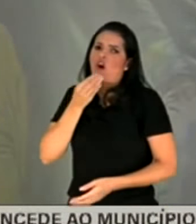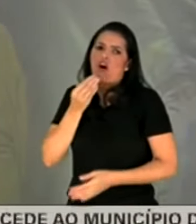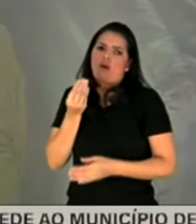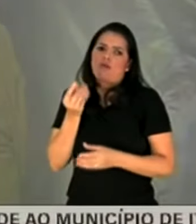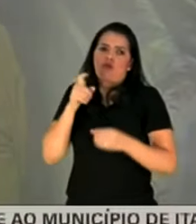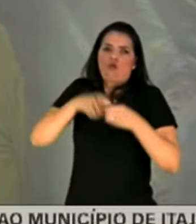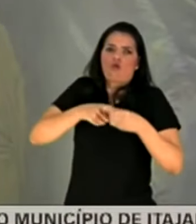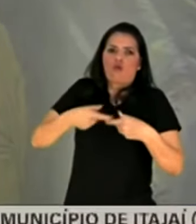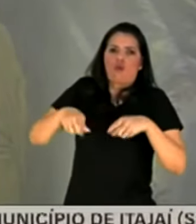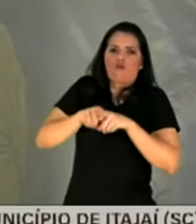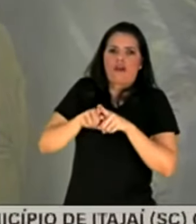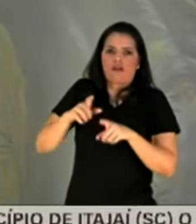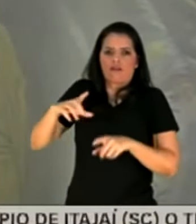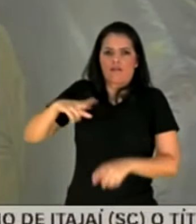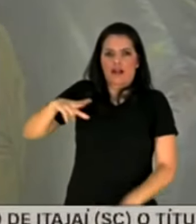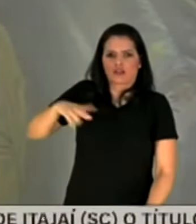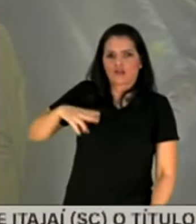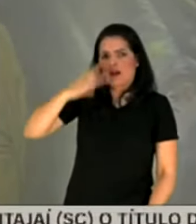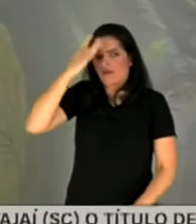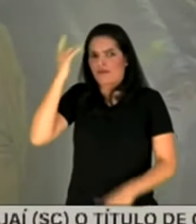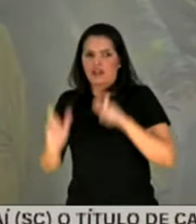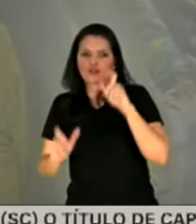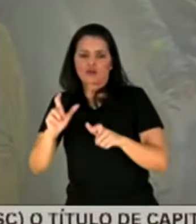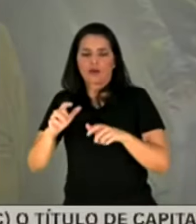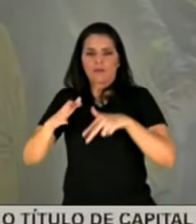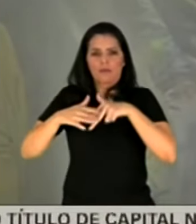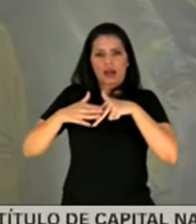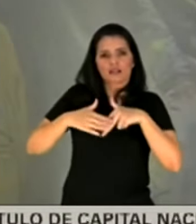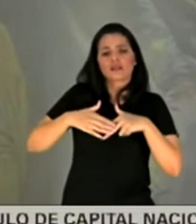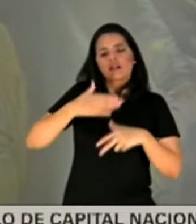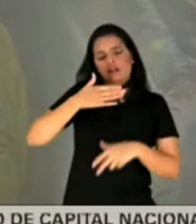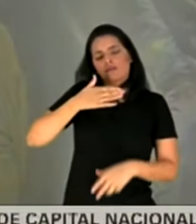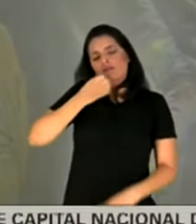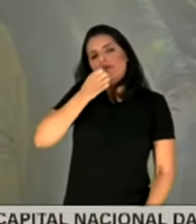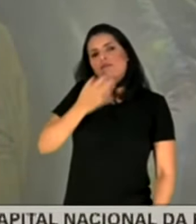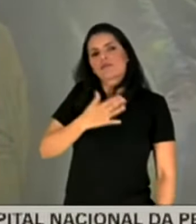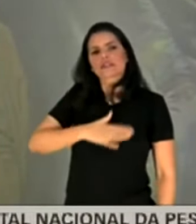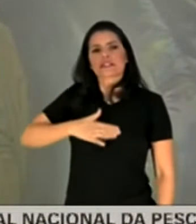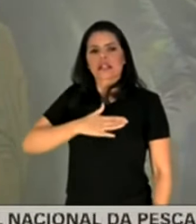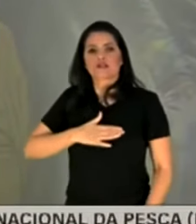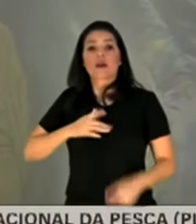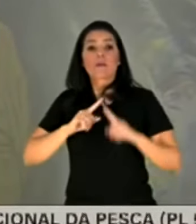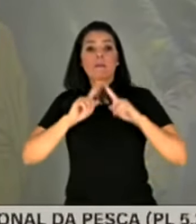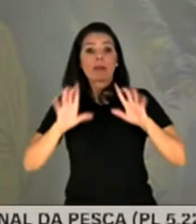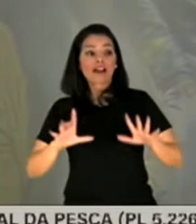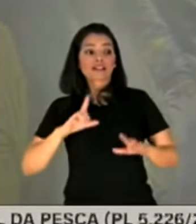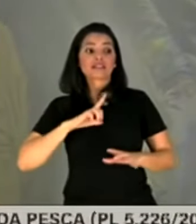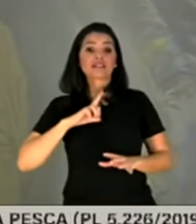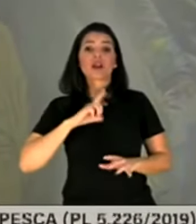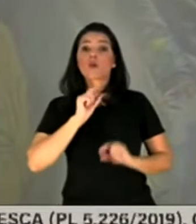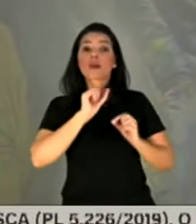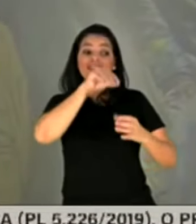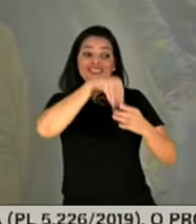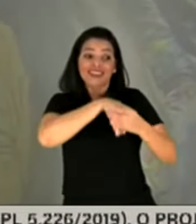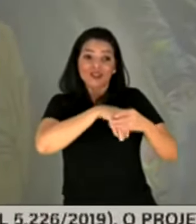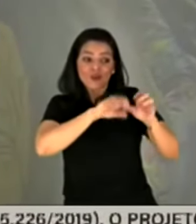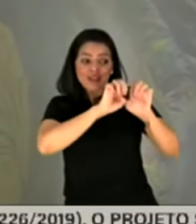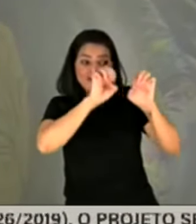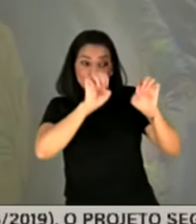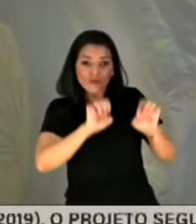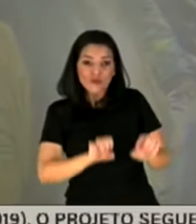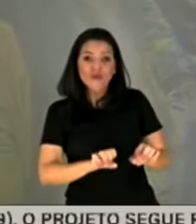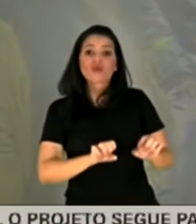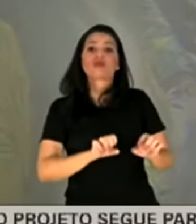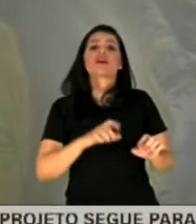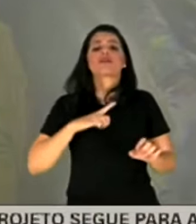ter pacientes satisfeitos e essas coisas vão acontecer lá. Mas há um, e nem que existam